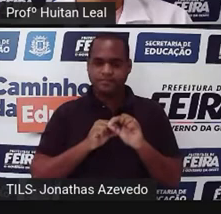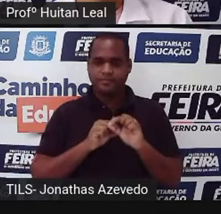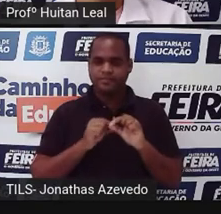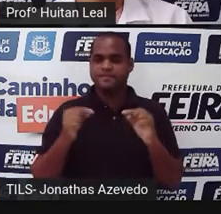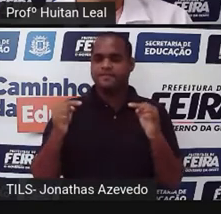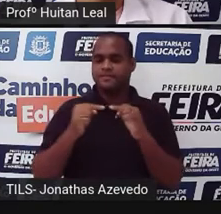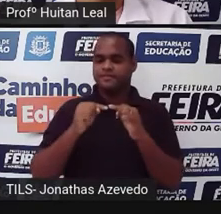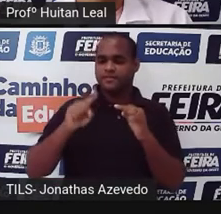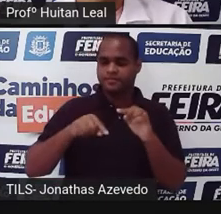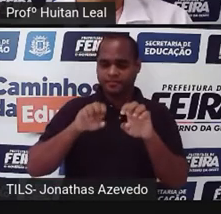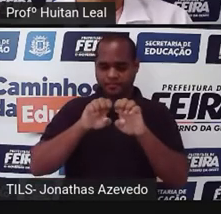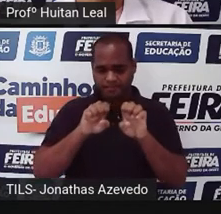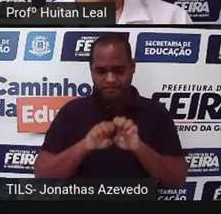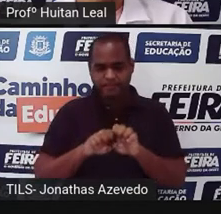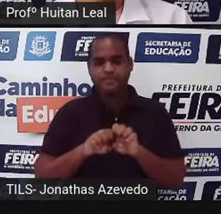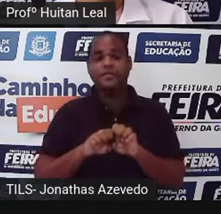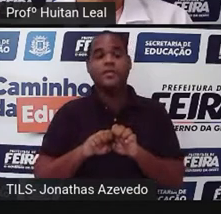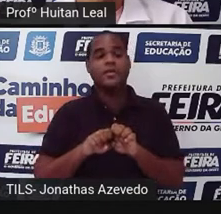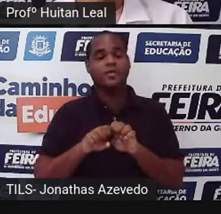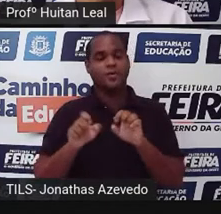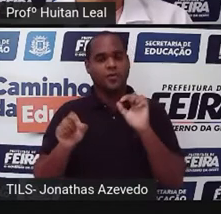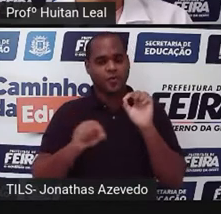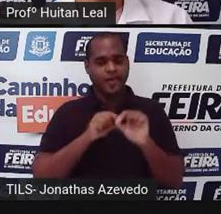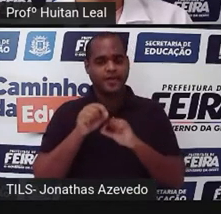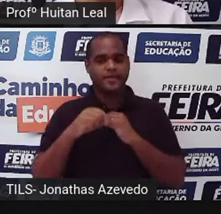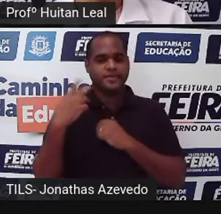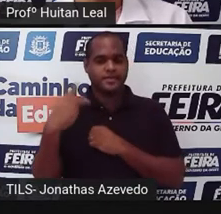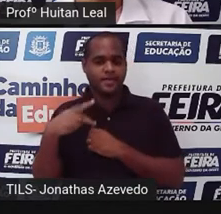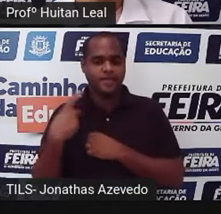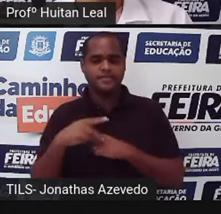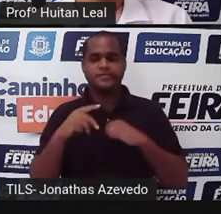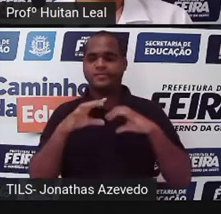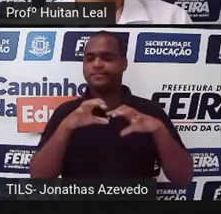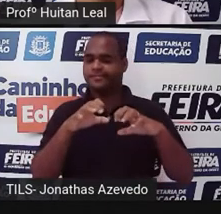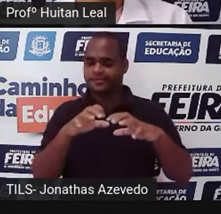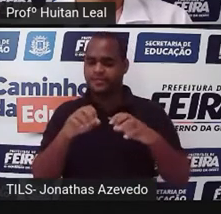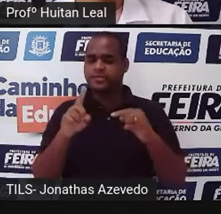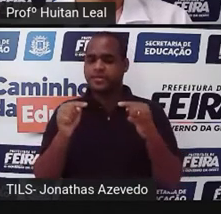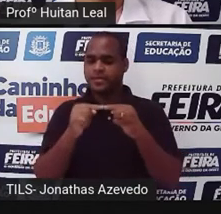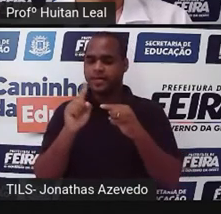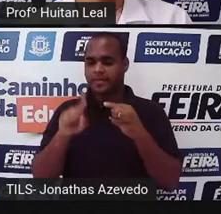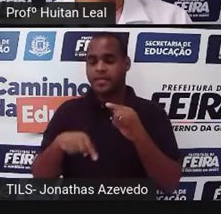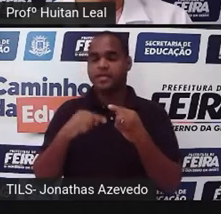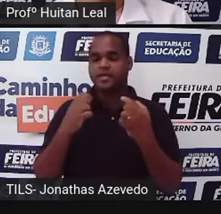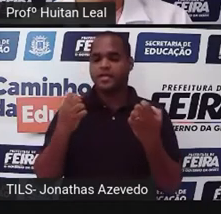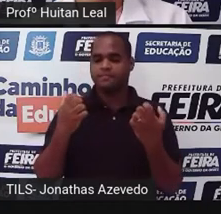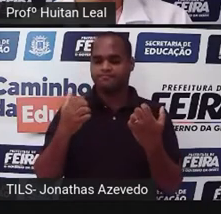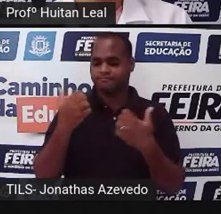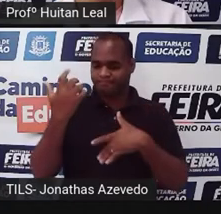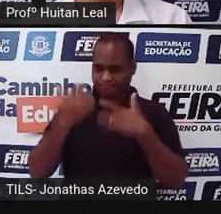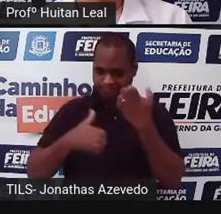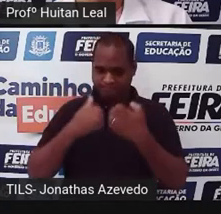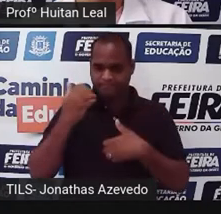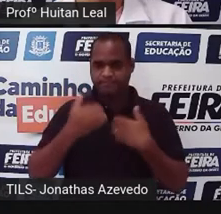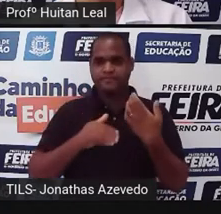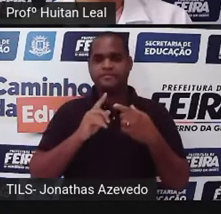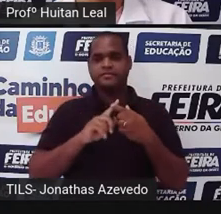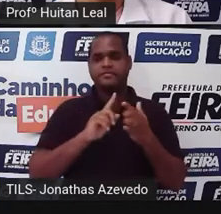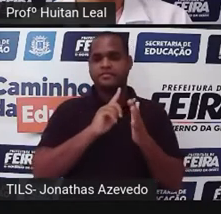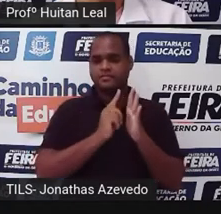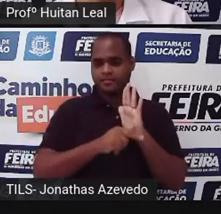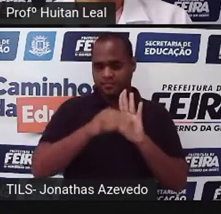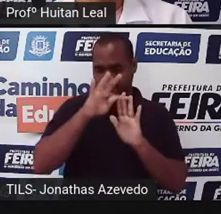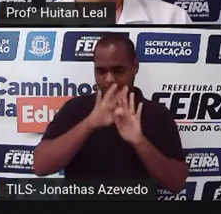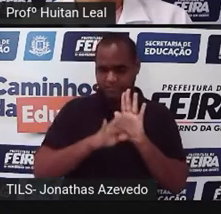se estrutura, já que o conto de terror também é um tipo de conto. Então, o conto é um gênero narrativo